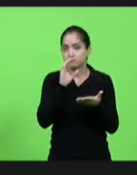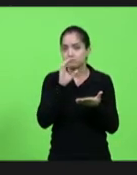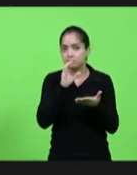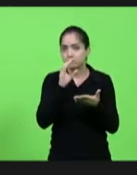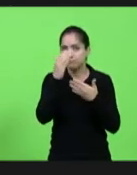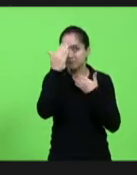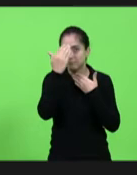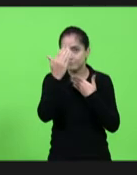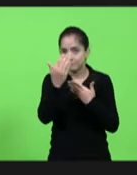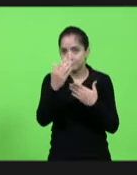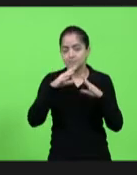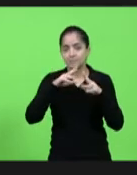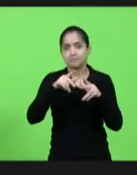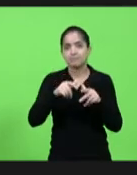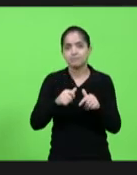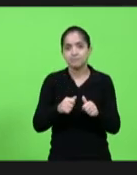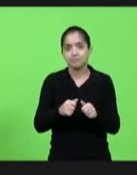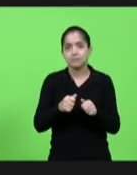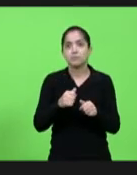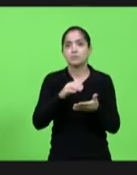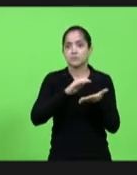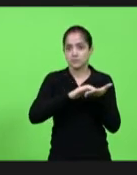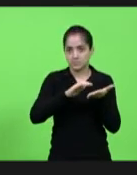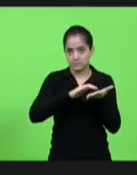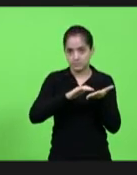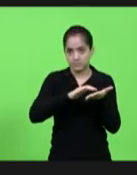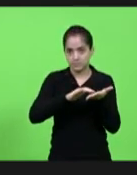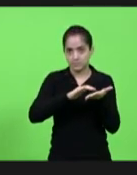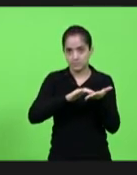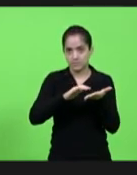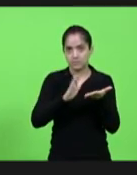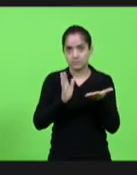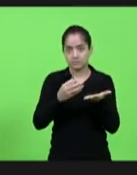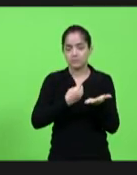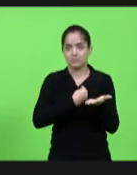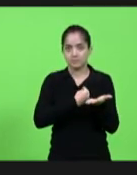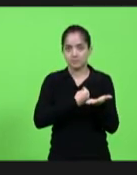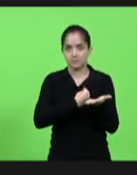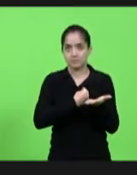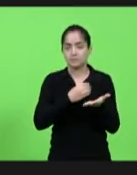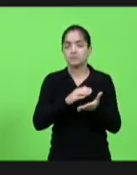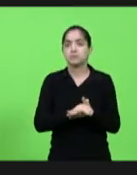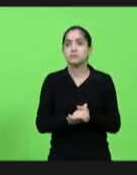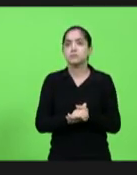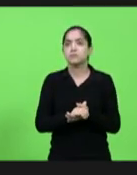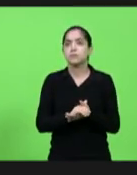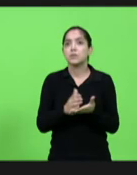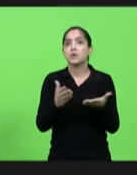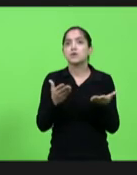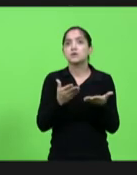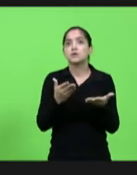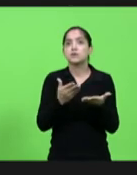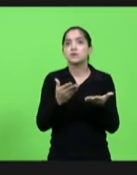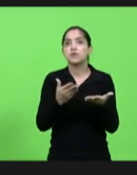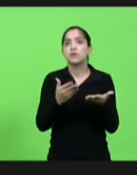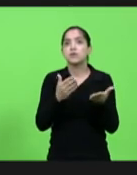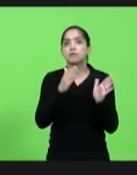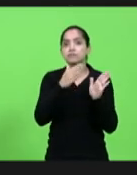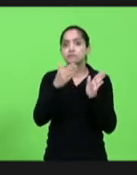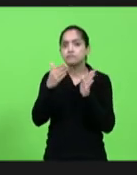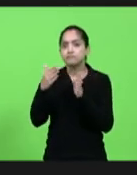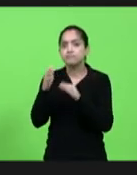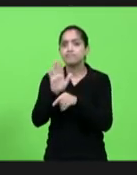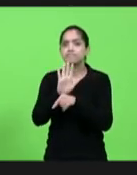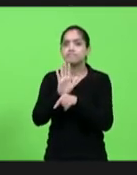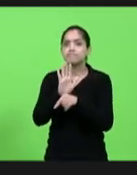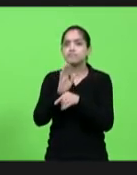obrigada a todos e todas, o secretário também já está aqui. Eu só vou passar aqui para vocês algumas imagens da